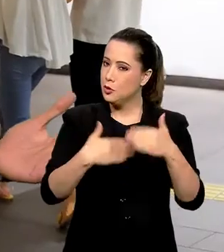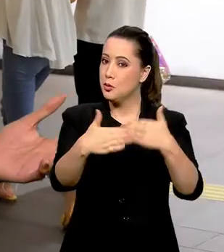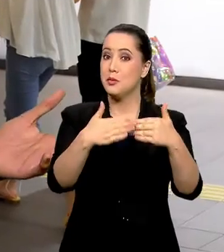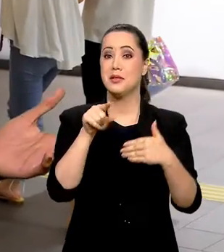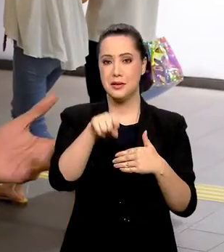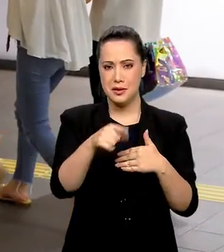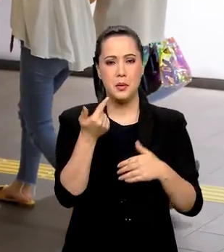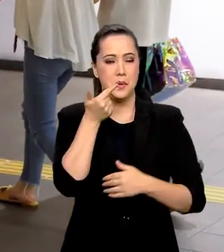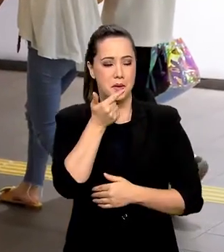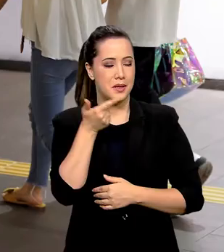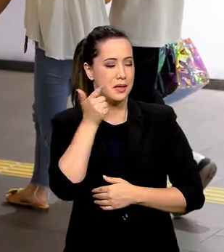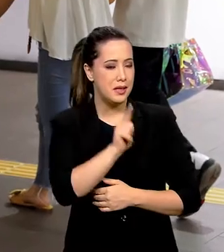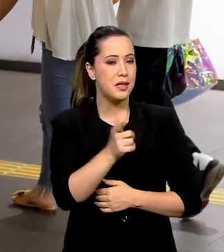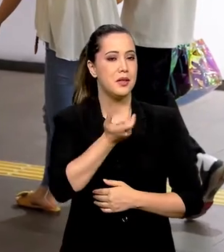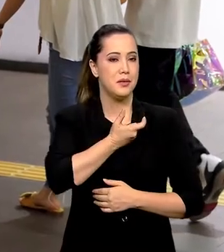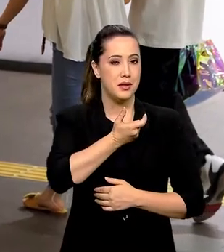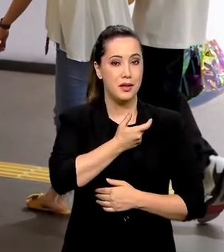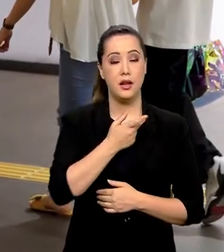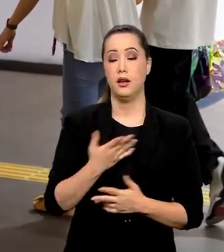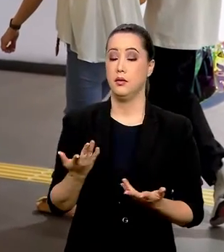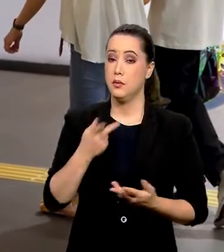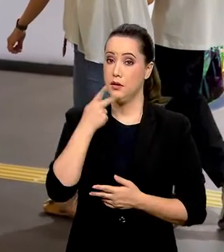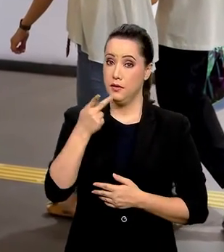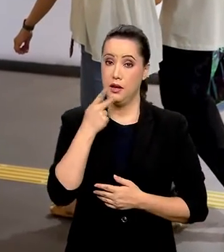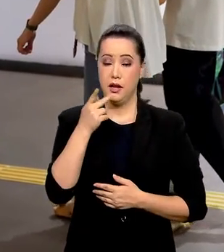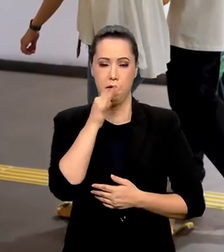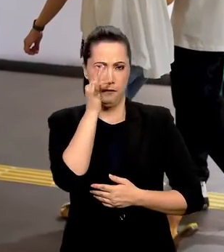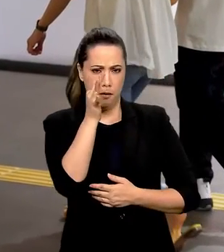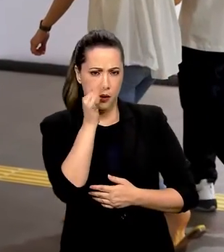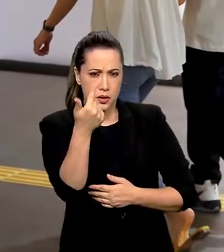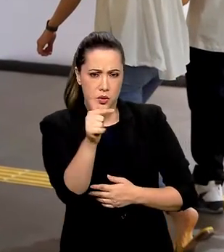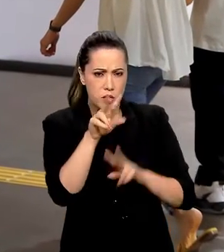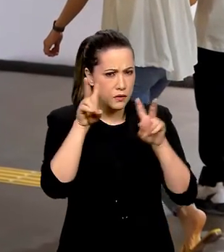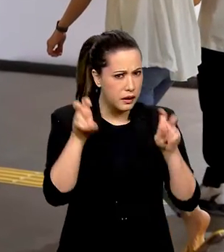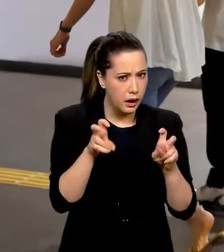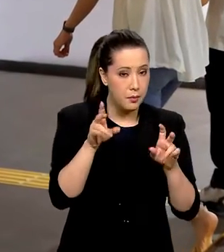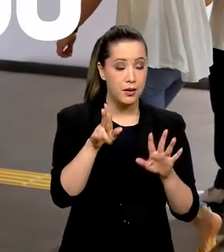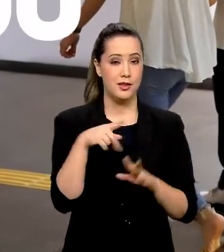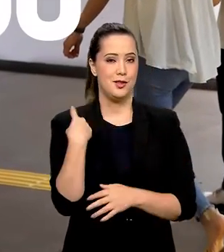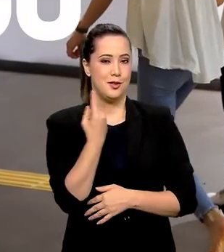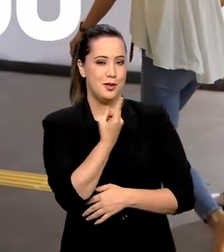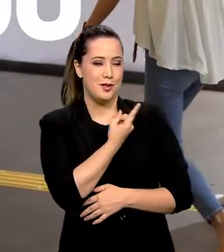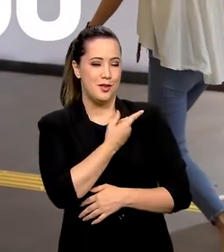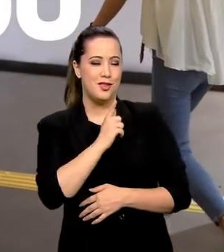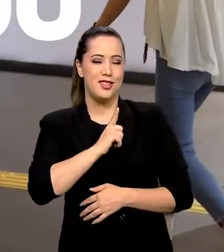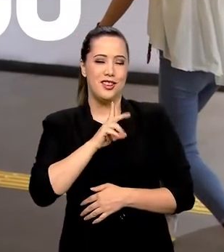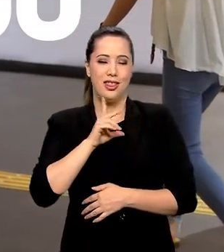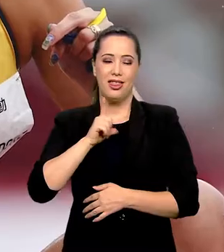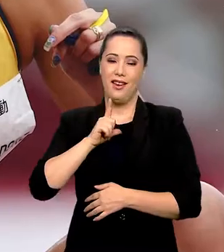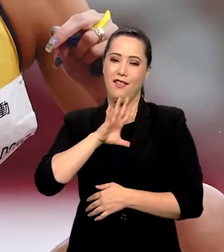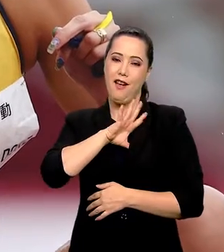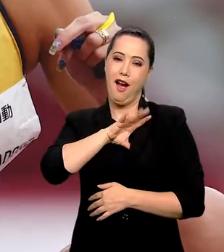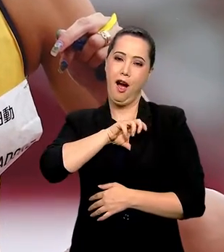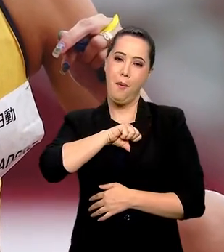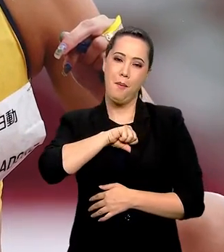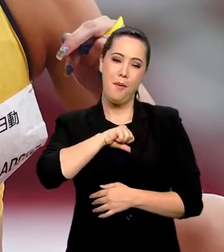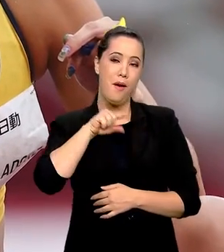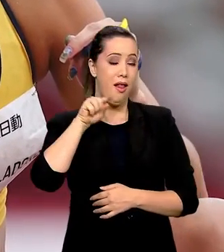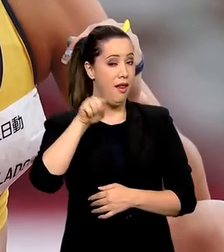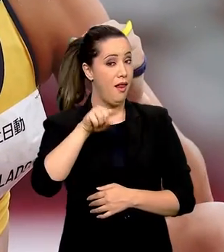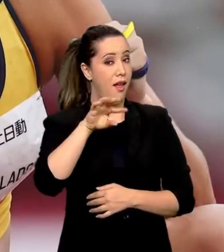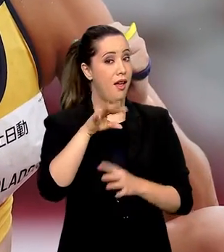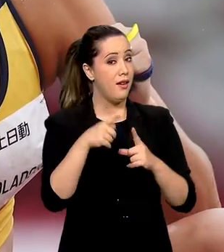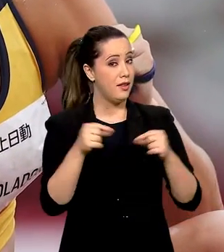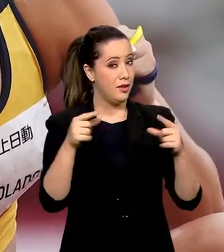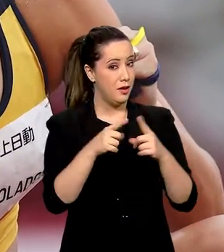assim. E para não dizer que eu não falei de flores, tivemos um dia, digamos, romântico lá em Tóquio. A começar pela